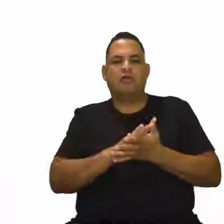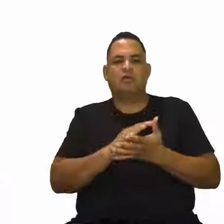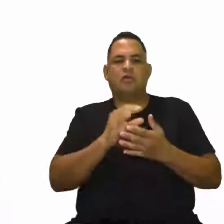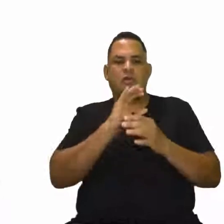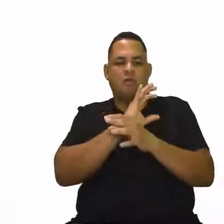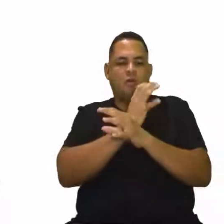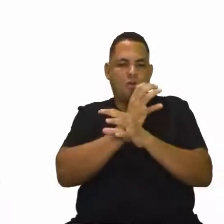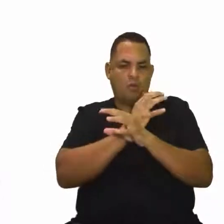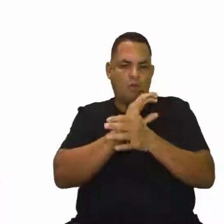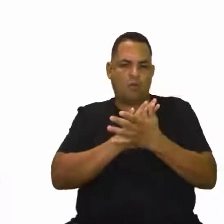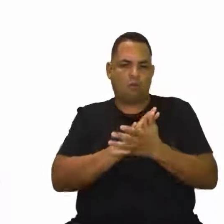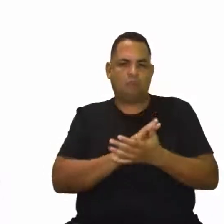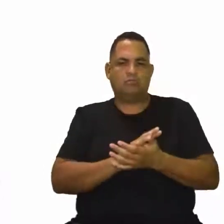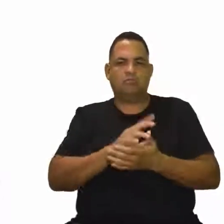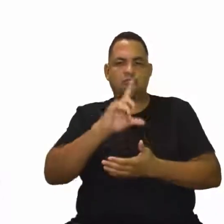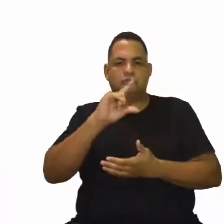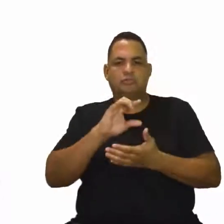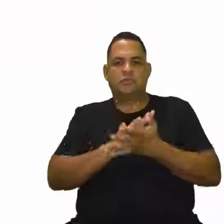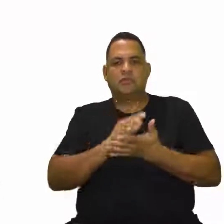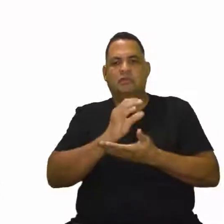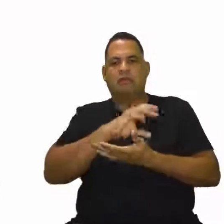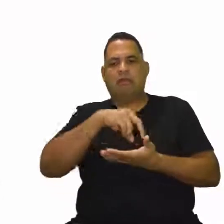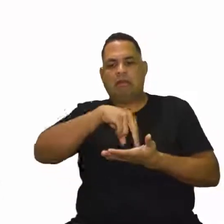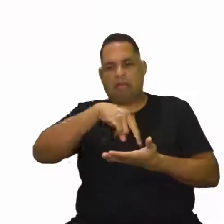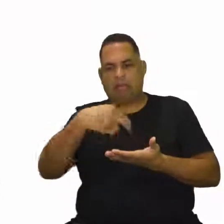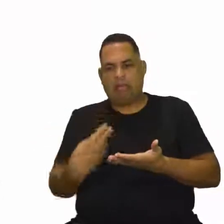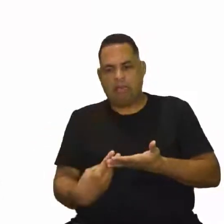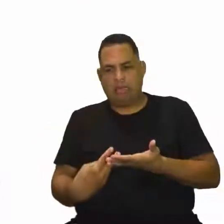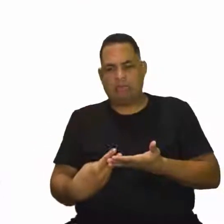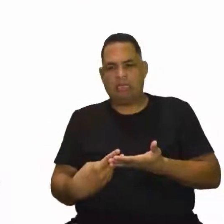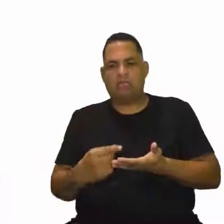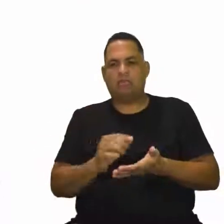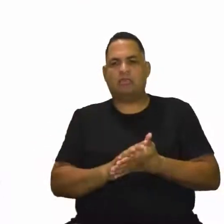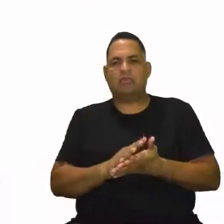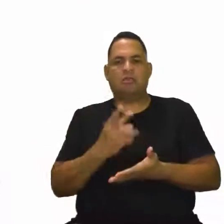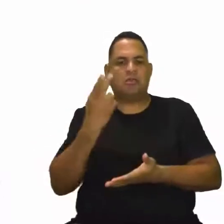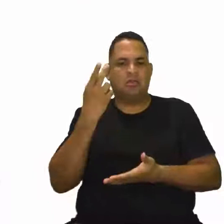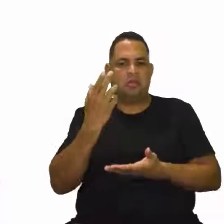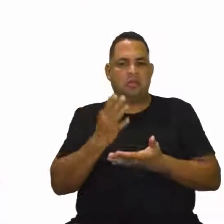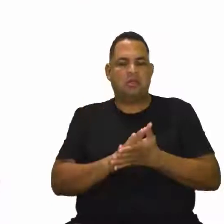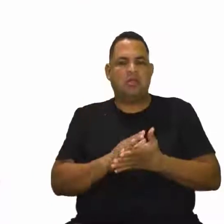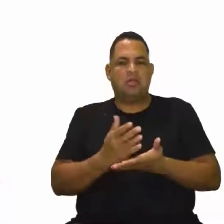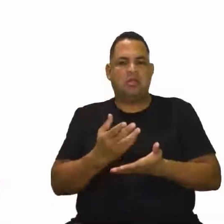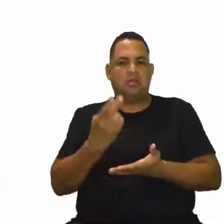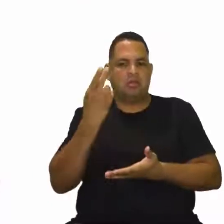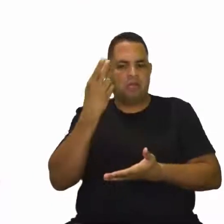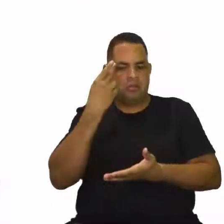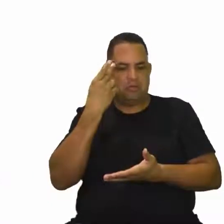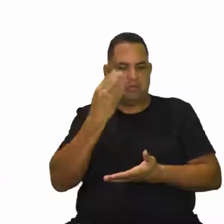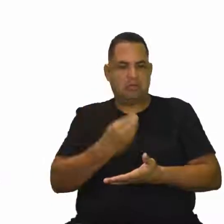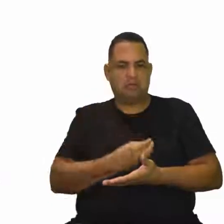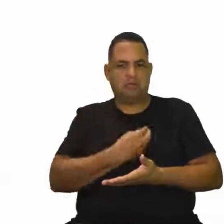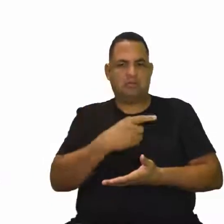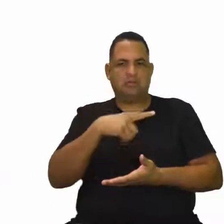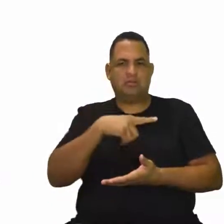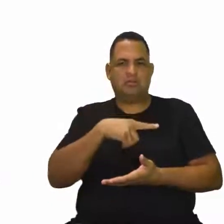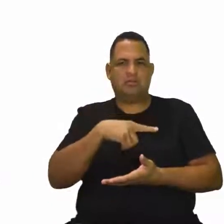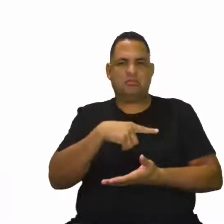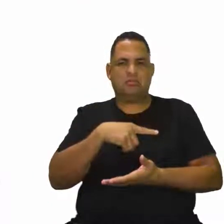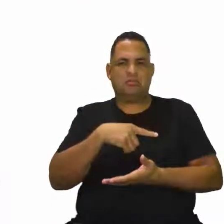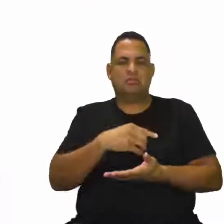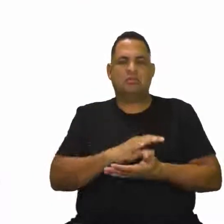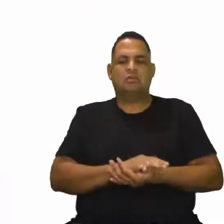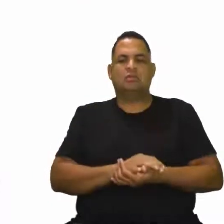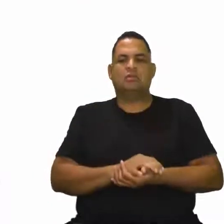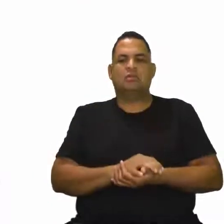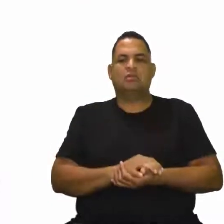ossos. Diminuir as quedas, que é muito presente na vida do idoso. Então, o idoso, ele tem um maior risco aí,